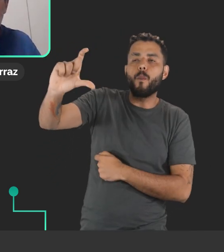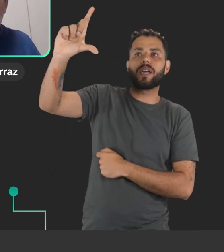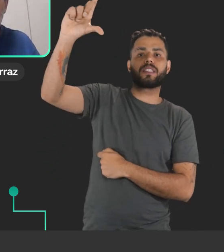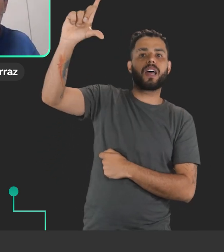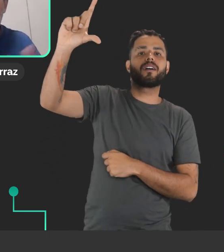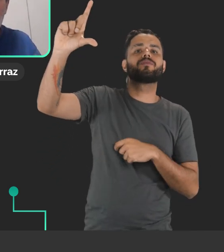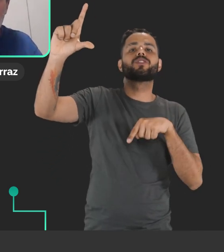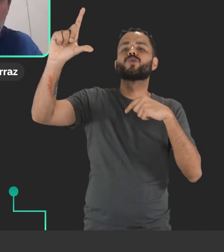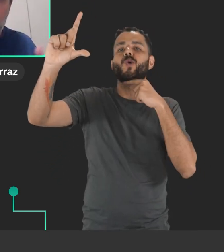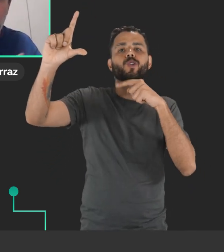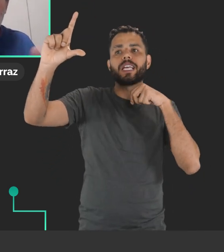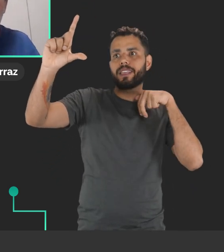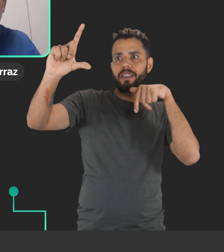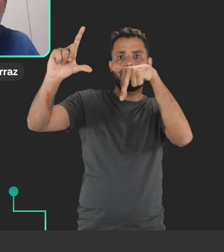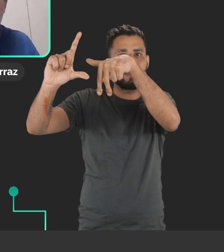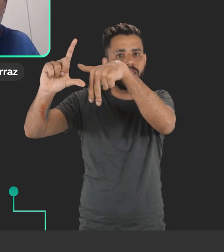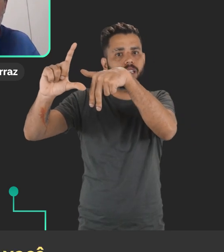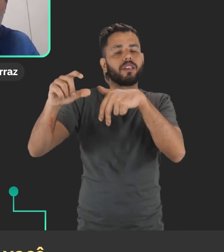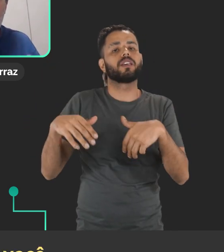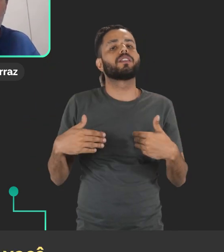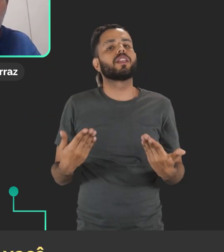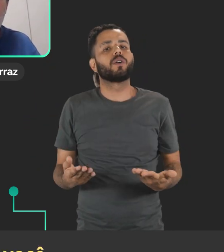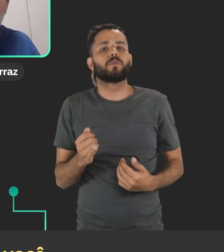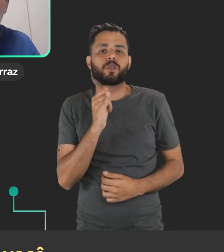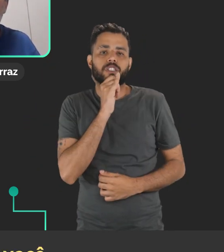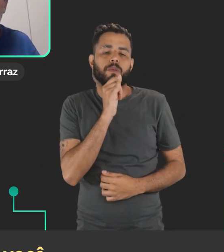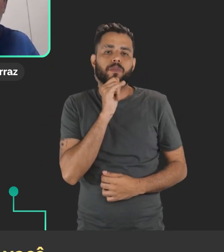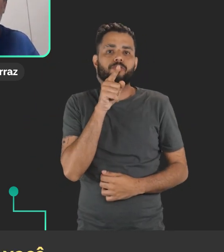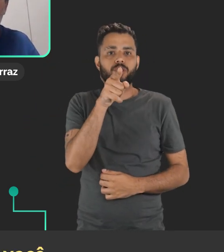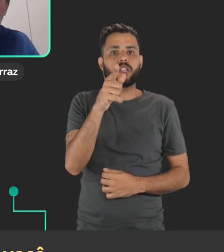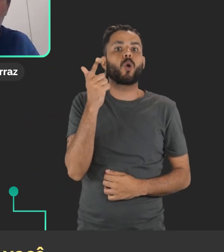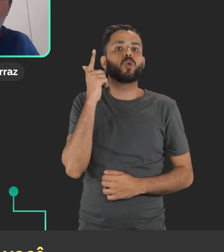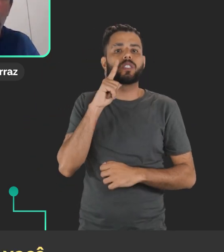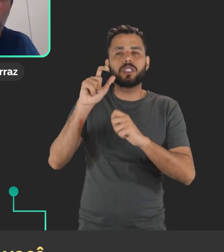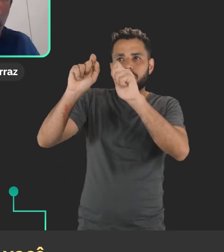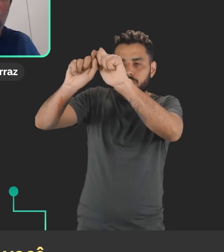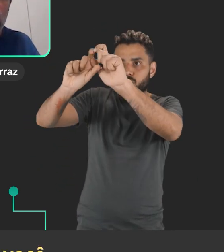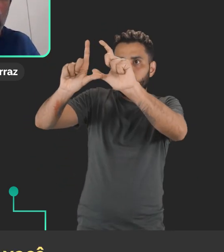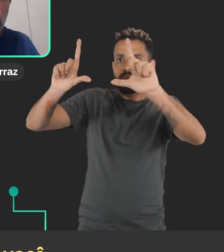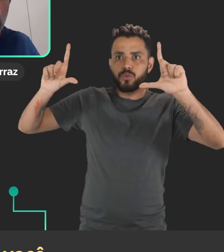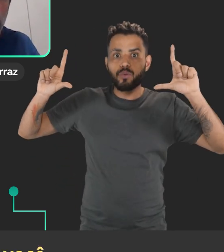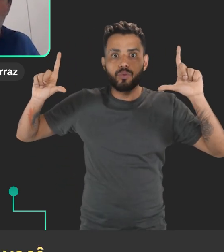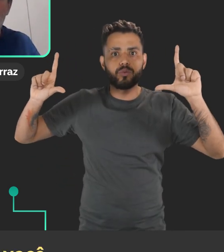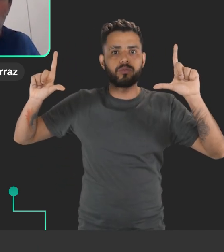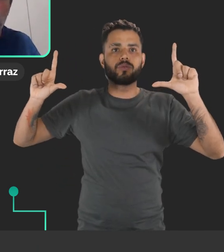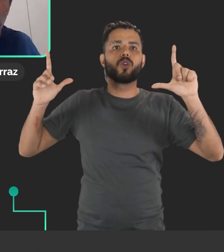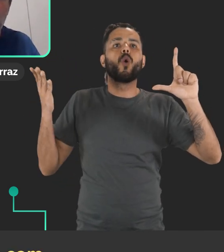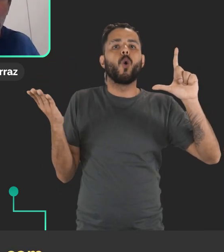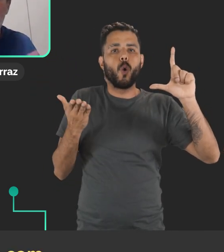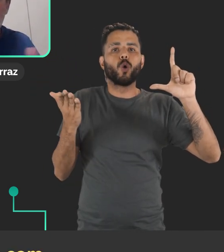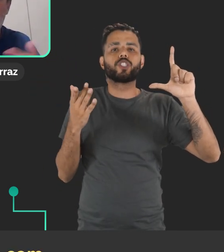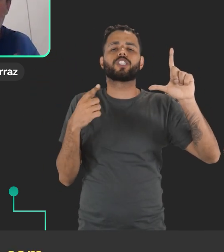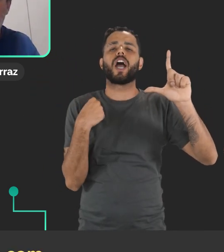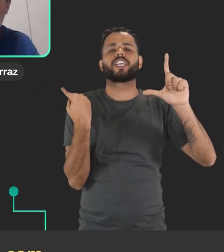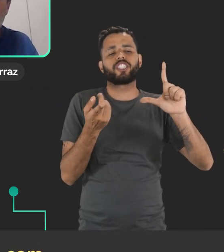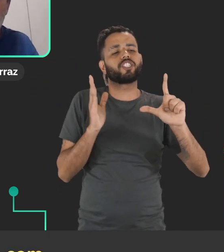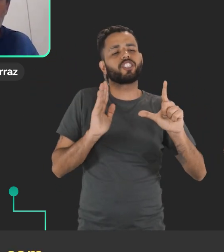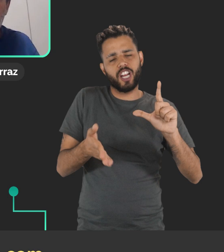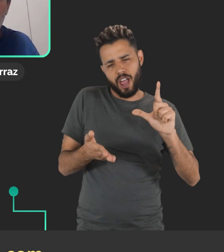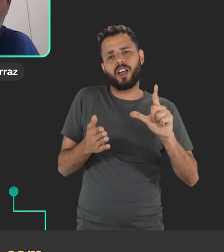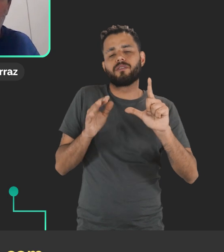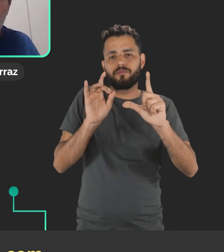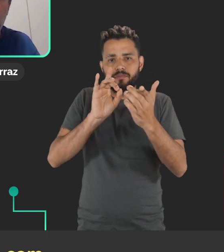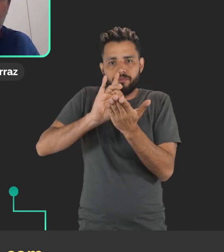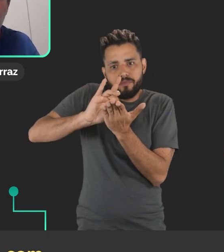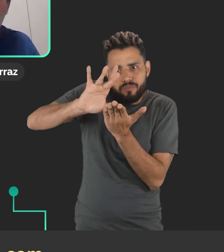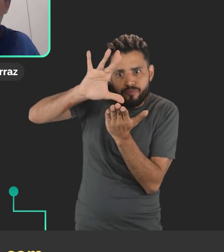e você não consegue se movimentar até lá, né, então você tem uma possibilidade de você talvez ter um recurso de zoom, né, hoje em dia a gente está acostumado